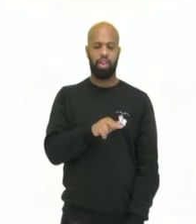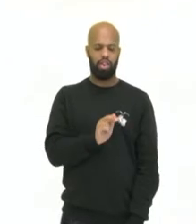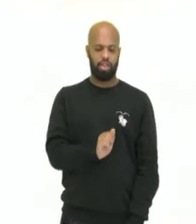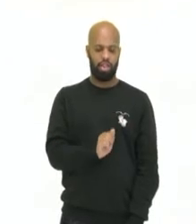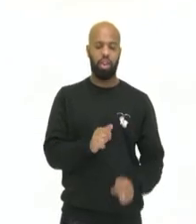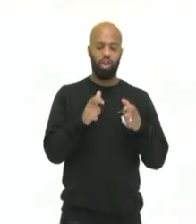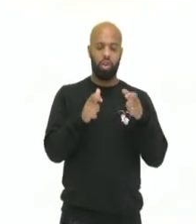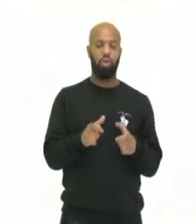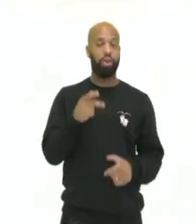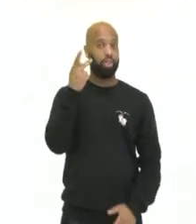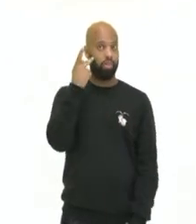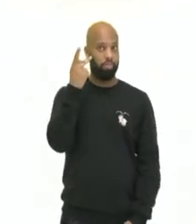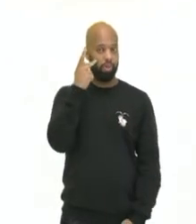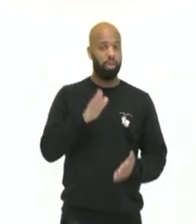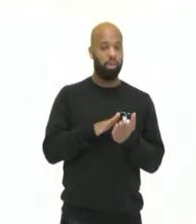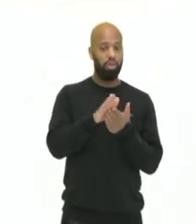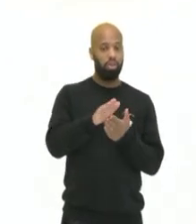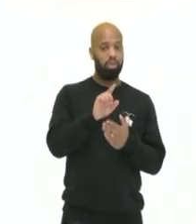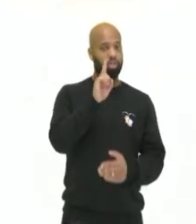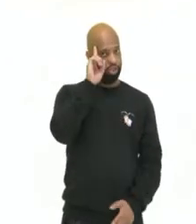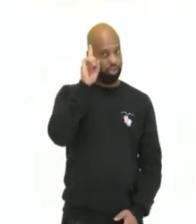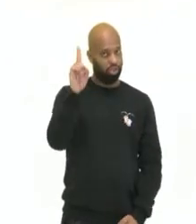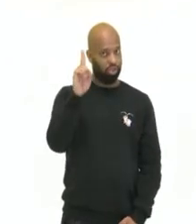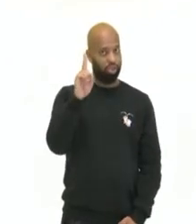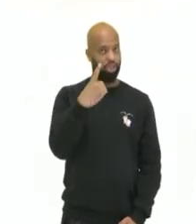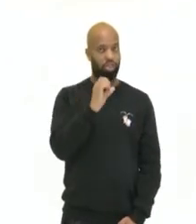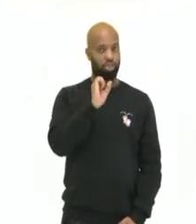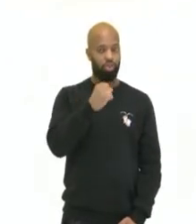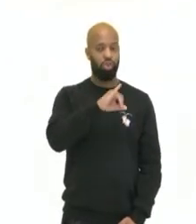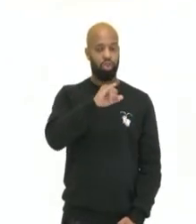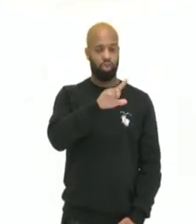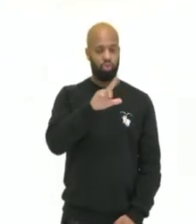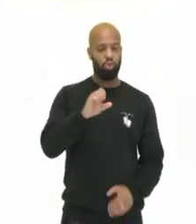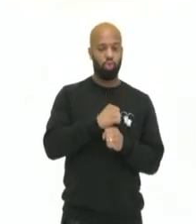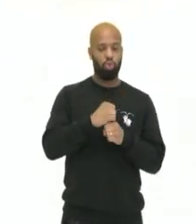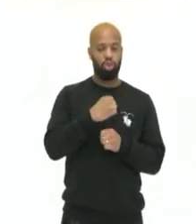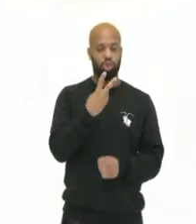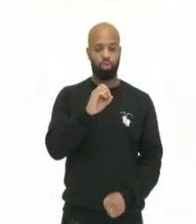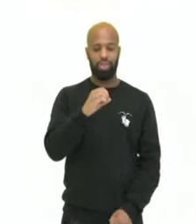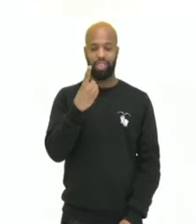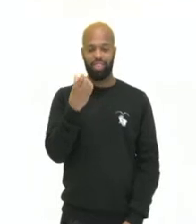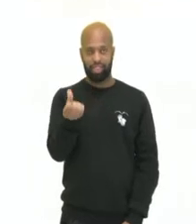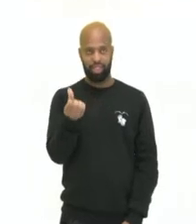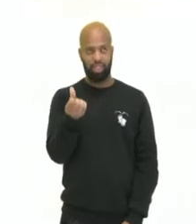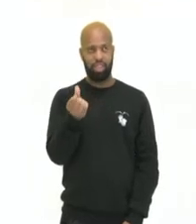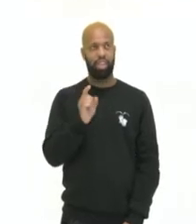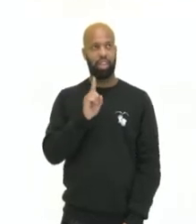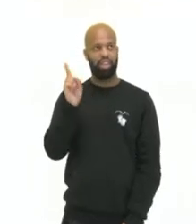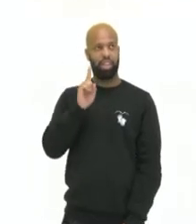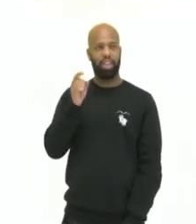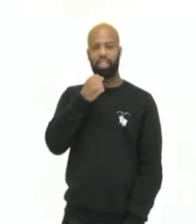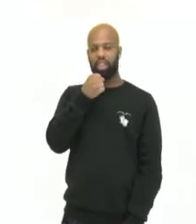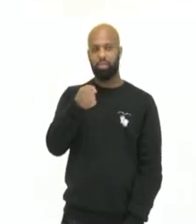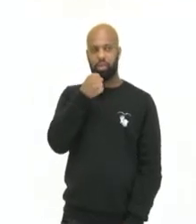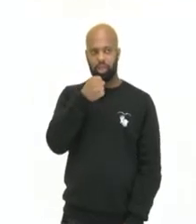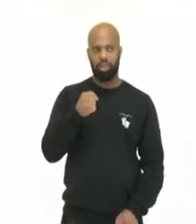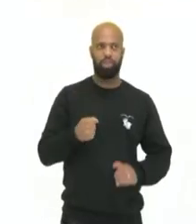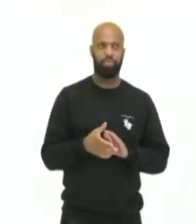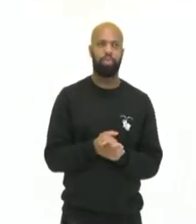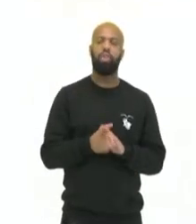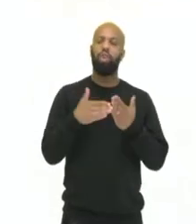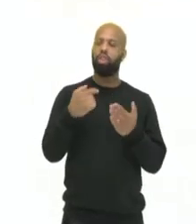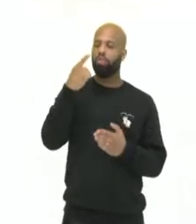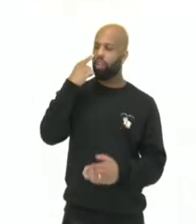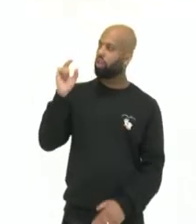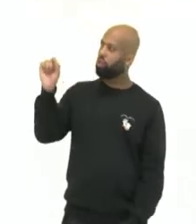de São Paulo. Ela foi publicada em 18 de junho de 2016, esse vídeo aqui. Esse vídeo não, essa reportagem. Então,